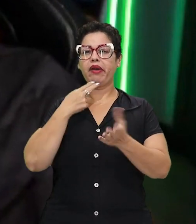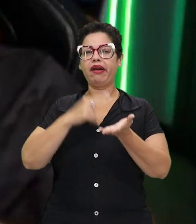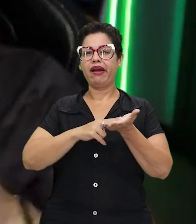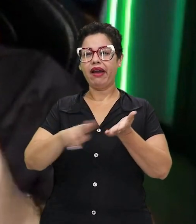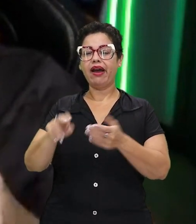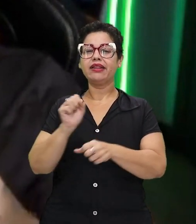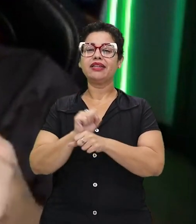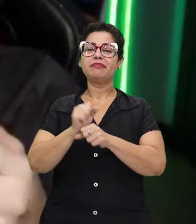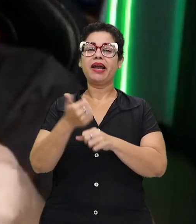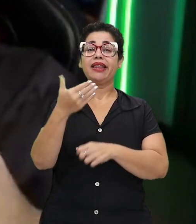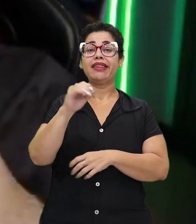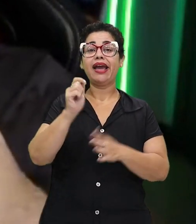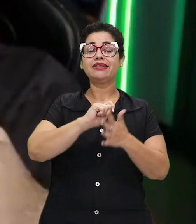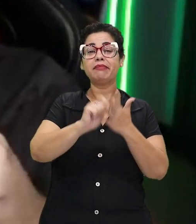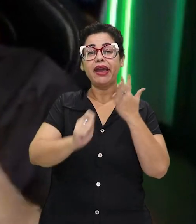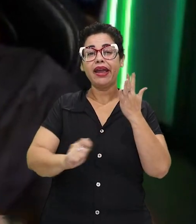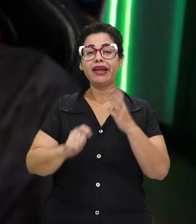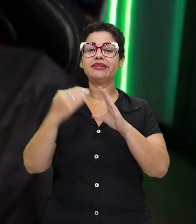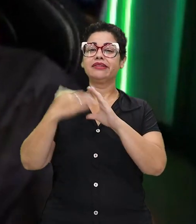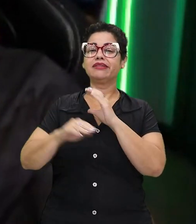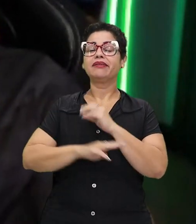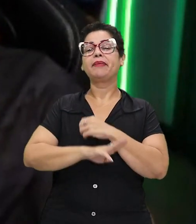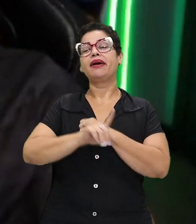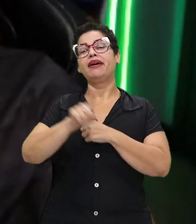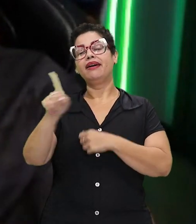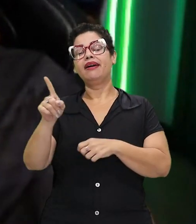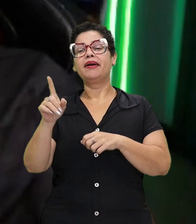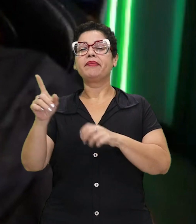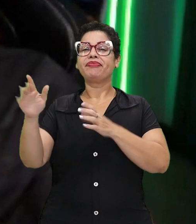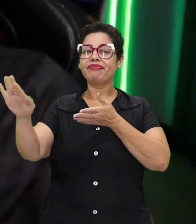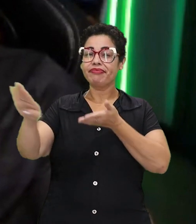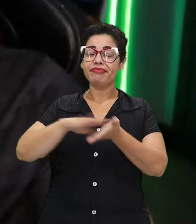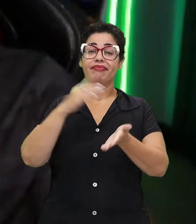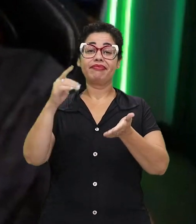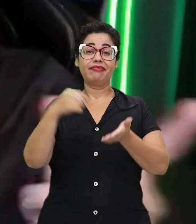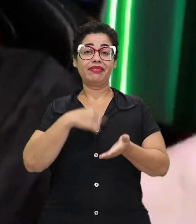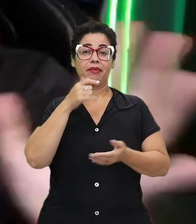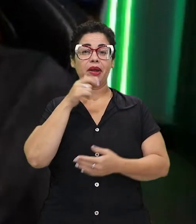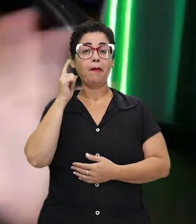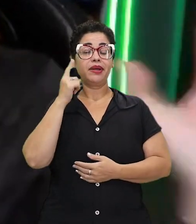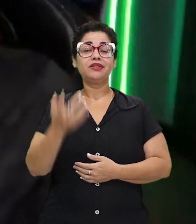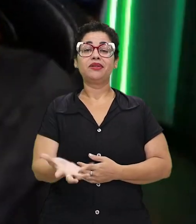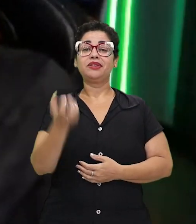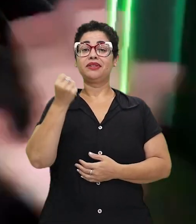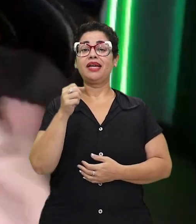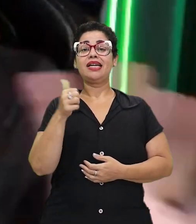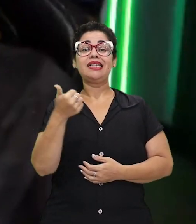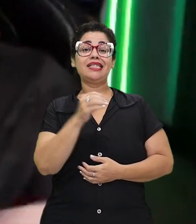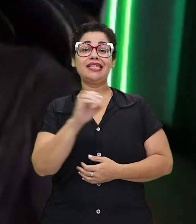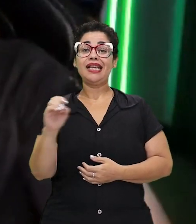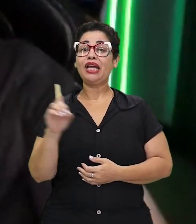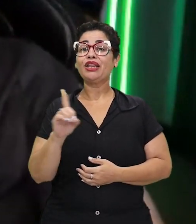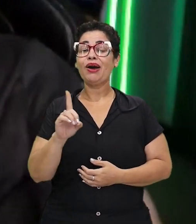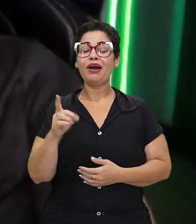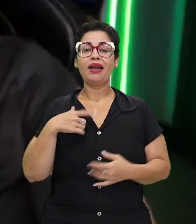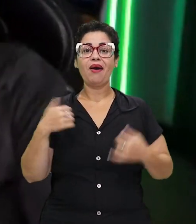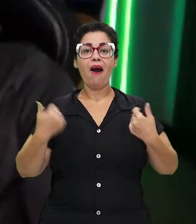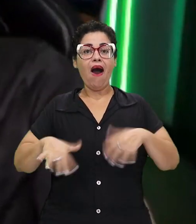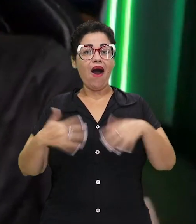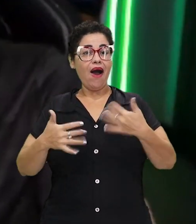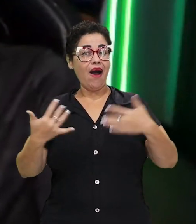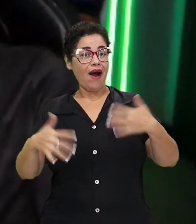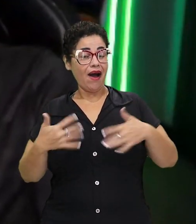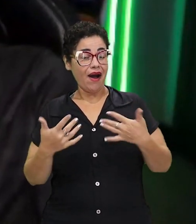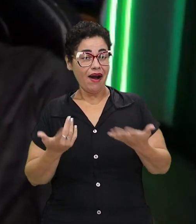e aí demorava três meses, porque a carta vinha de fora. E aí eu lembro a primeira vez quando eu saquei 100 dólares, foi o máximo pra mim, foi assim o